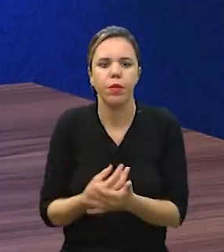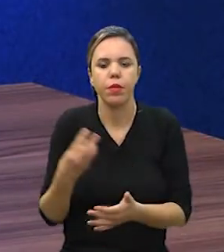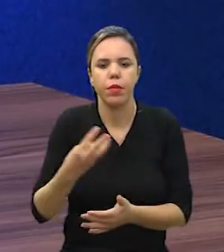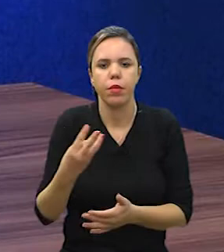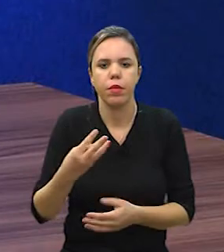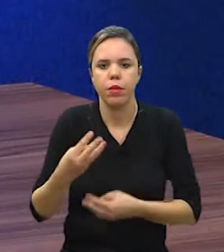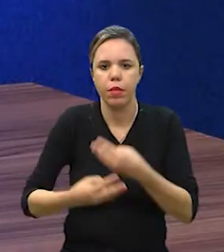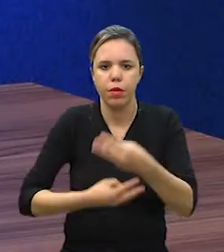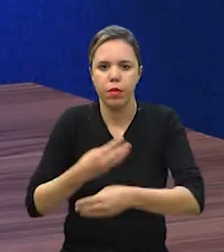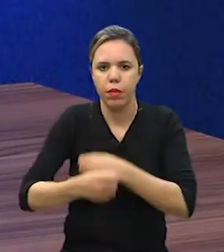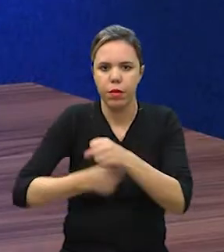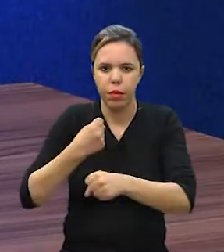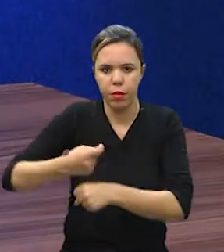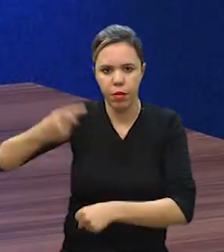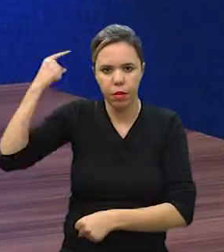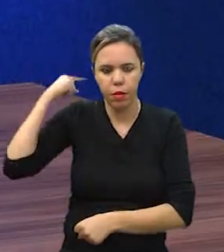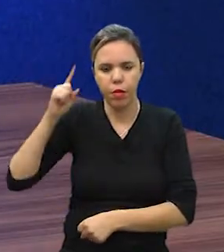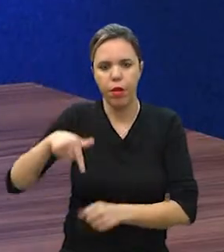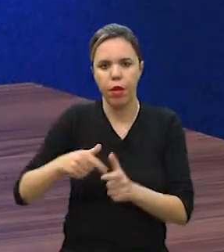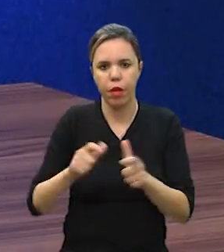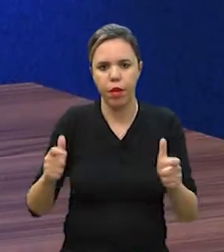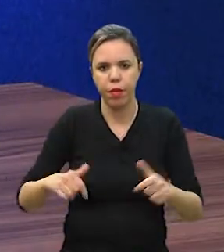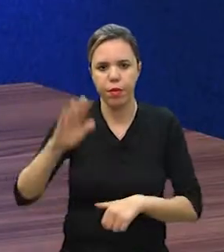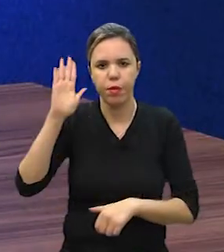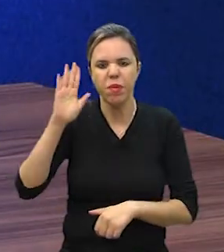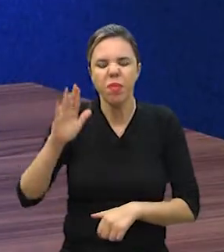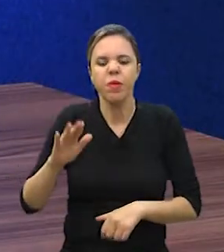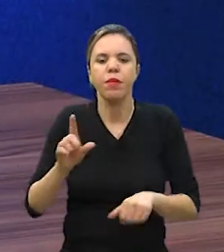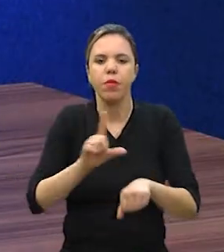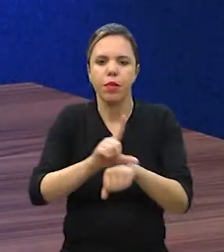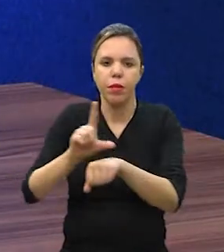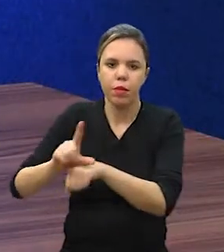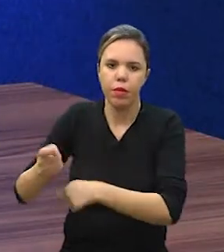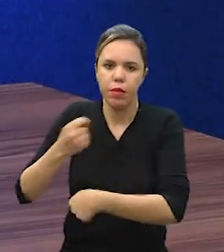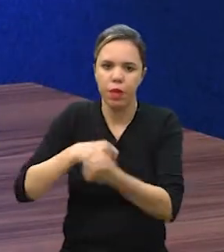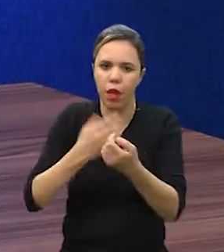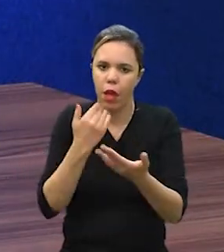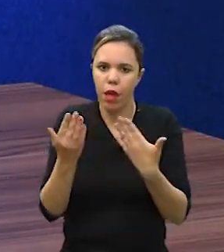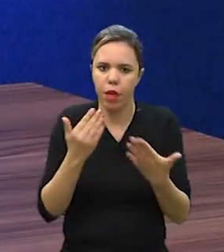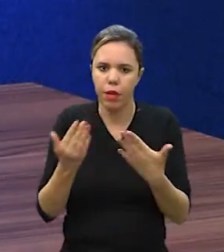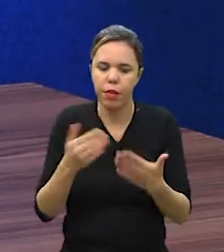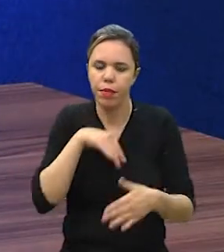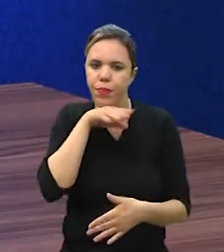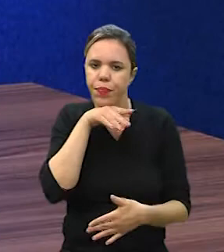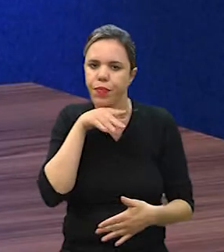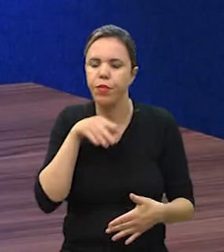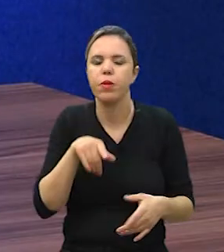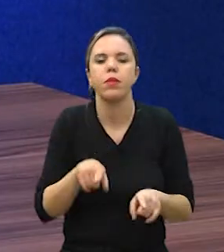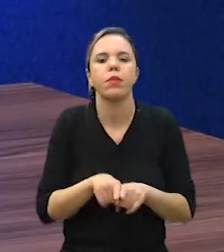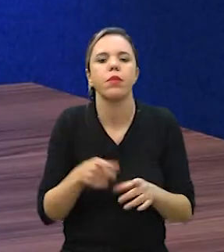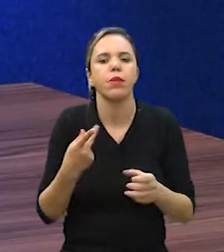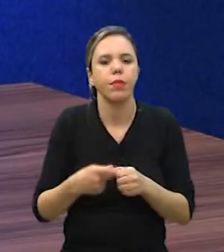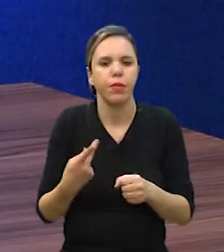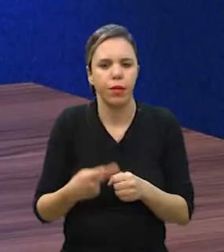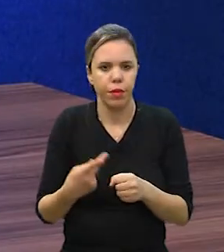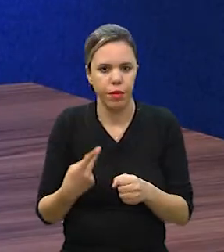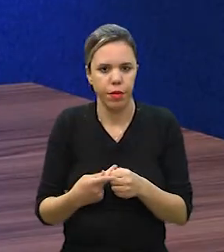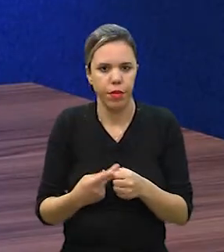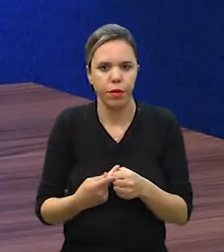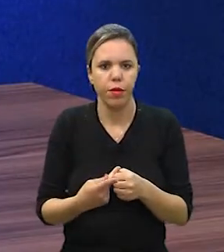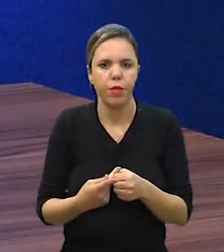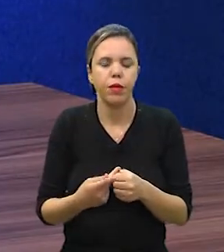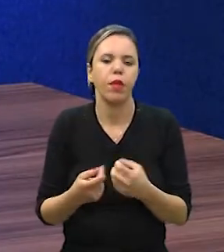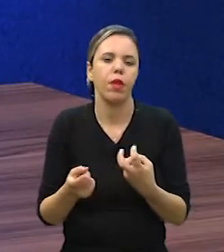até o terceiro trimestre do ano passado, cuja alta foi pelo comércio de alimentos para animais e produtos